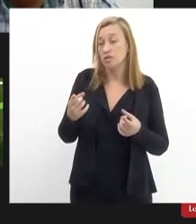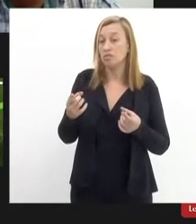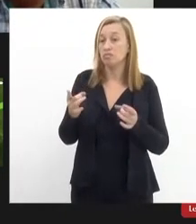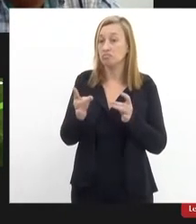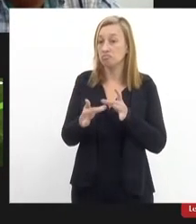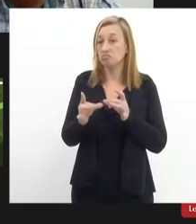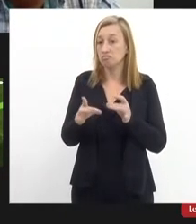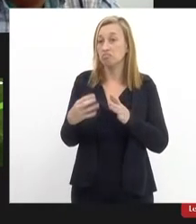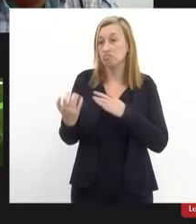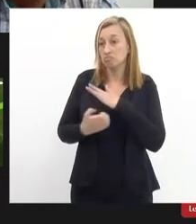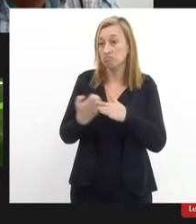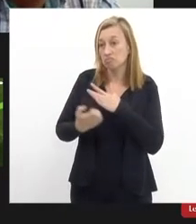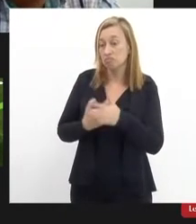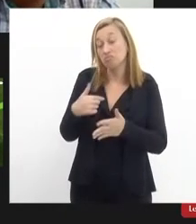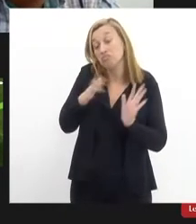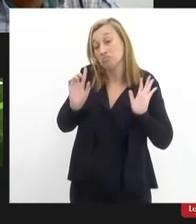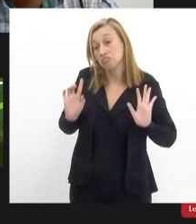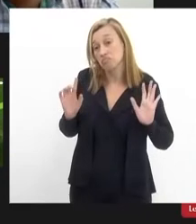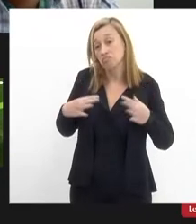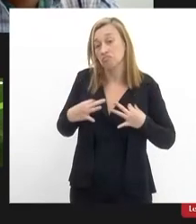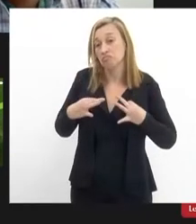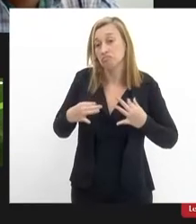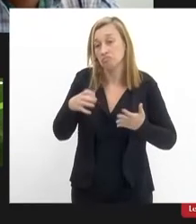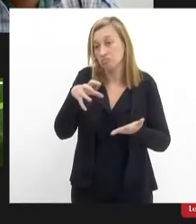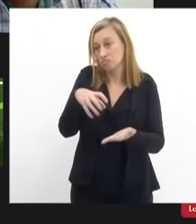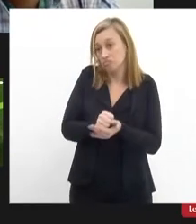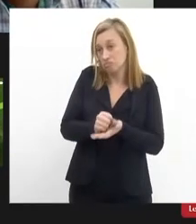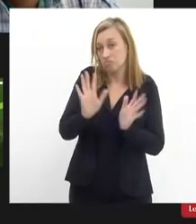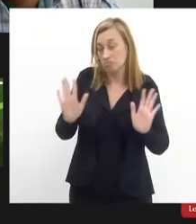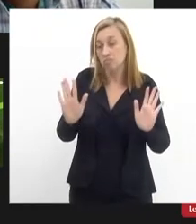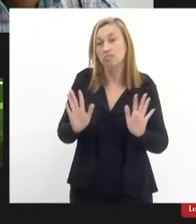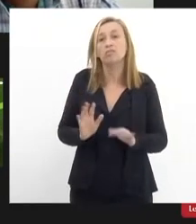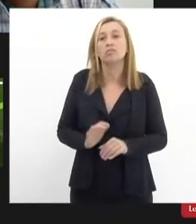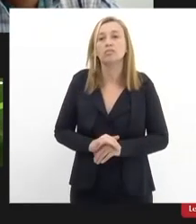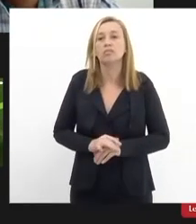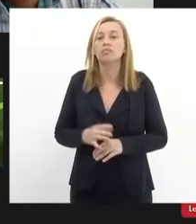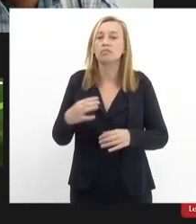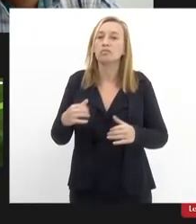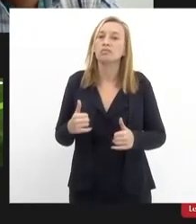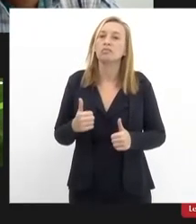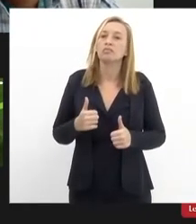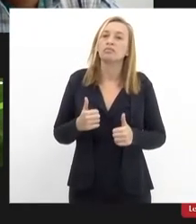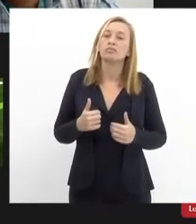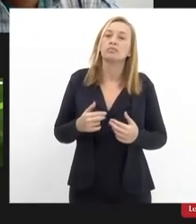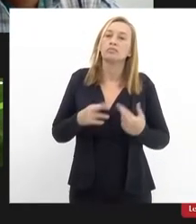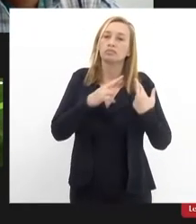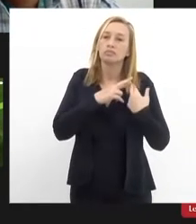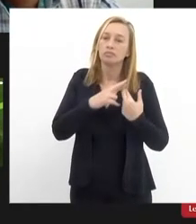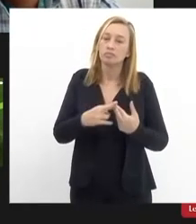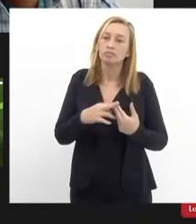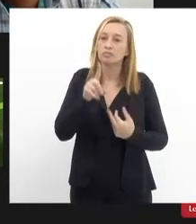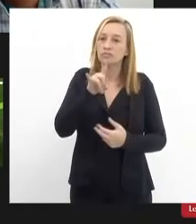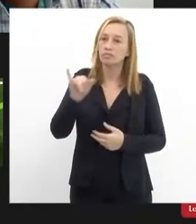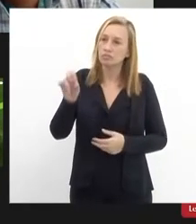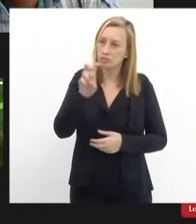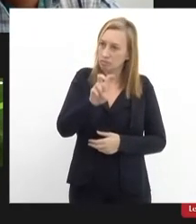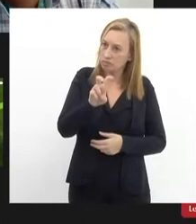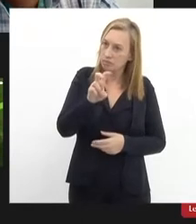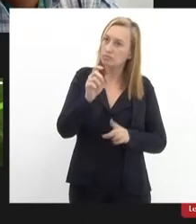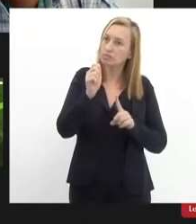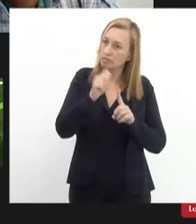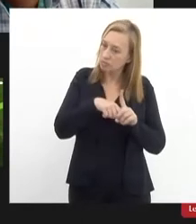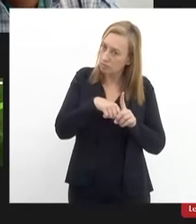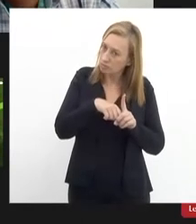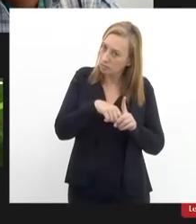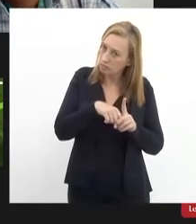fica registrado o nosso posicionamento com relação a isso no entanto assumimos conforme eu bem falei no dia 5 deste mês